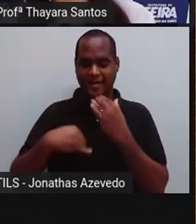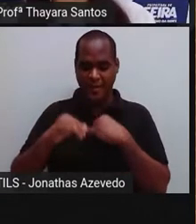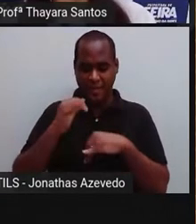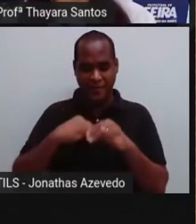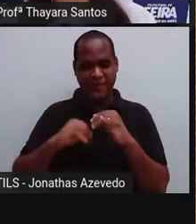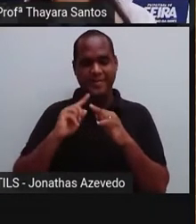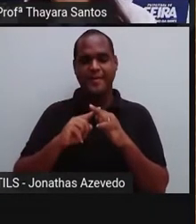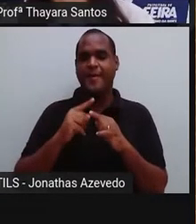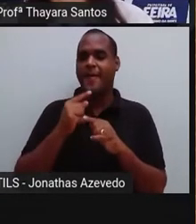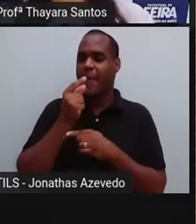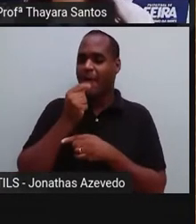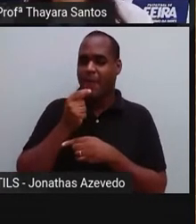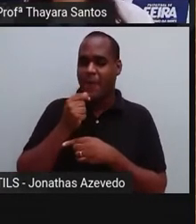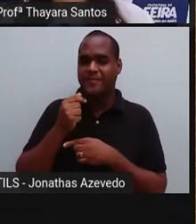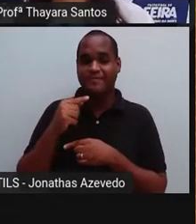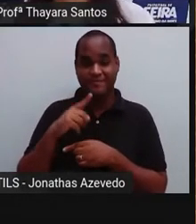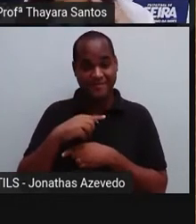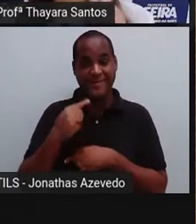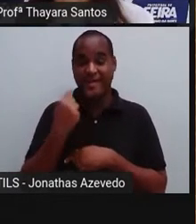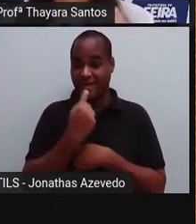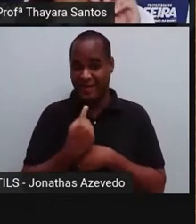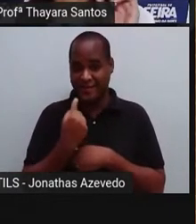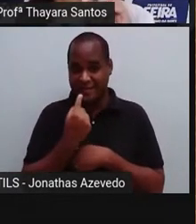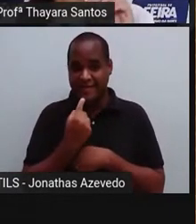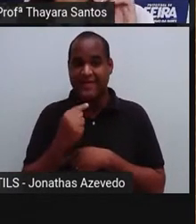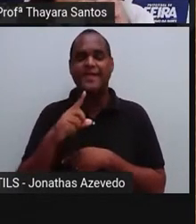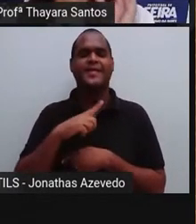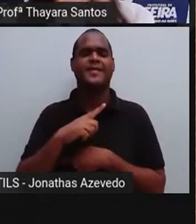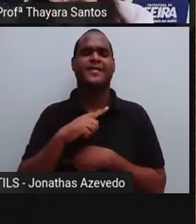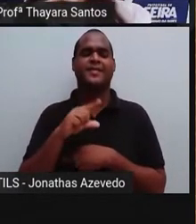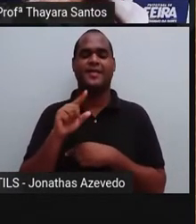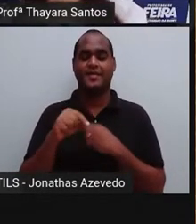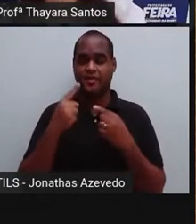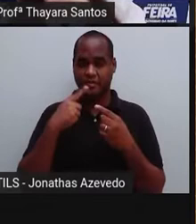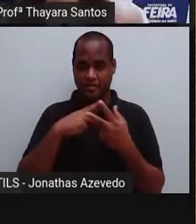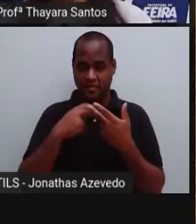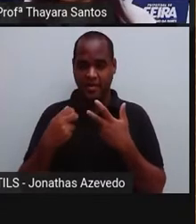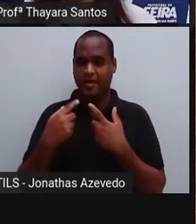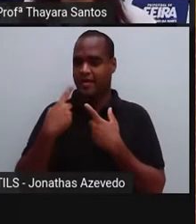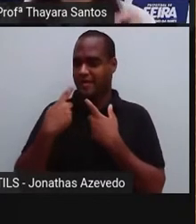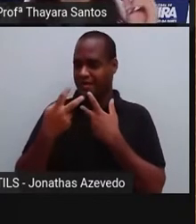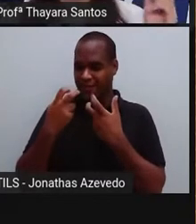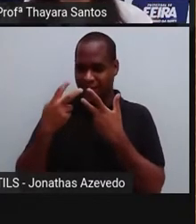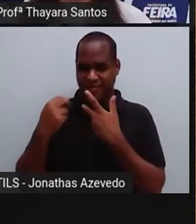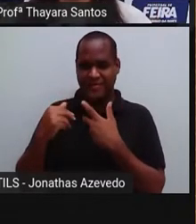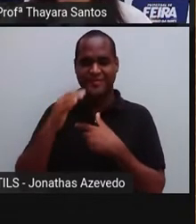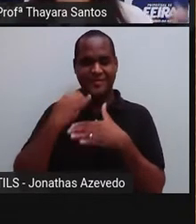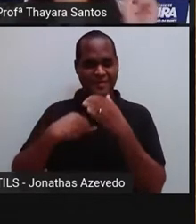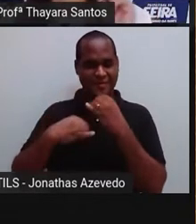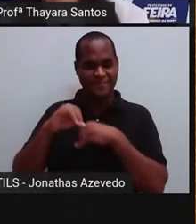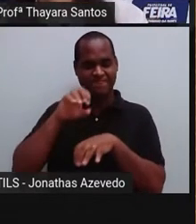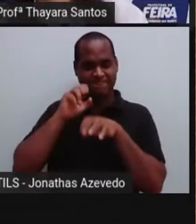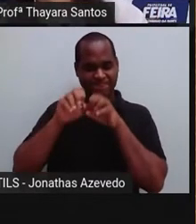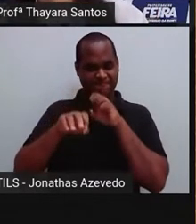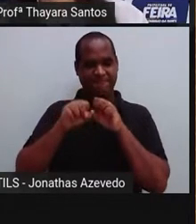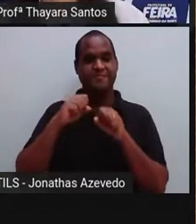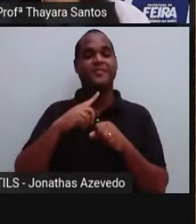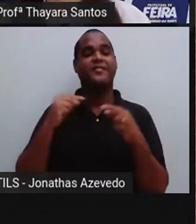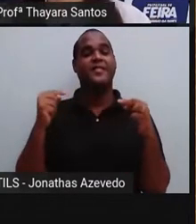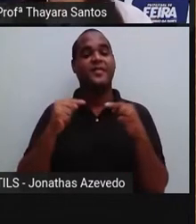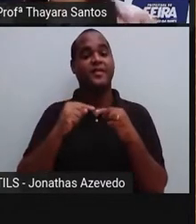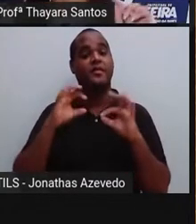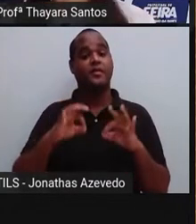que é o do sabor, é a língua. A língua é cheia de receptores químicos, que são os quimiorreceptores, e nesse caso